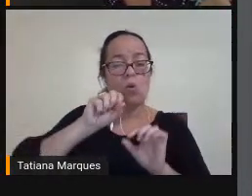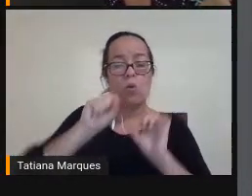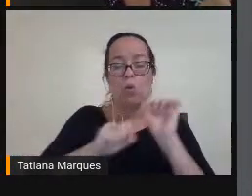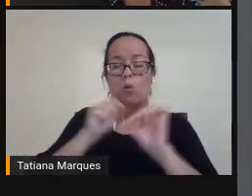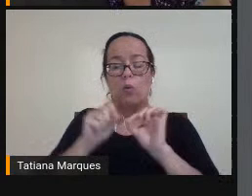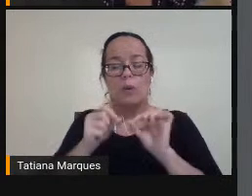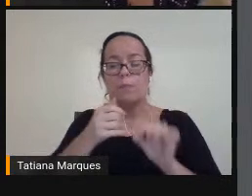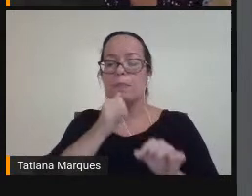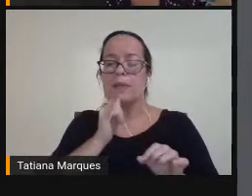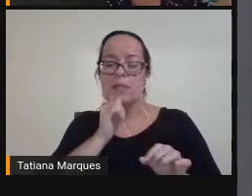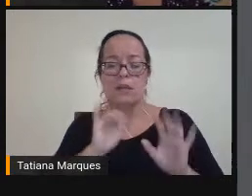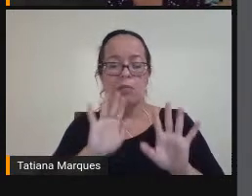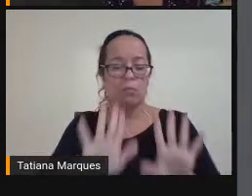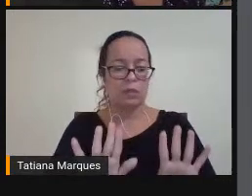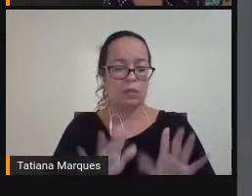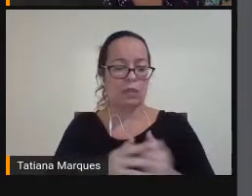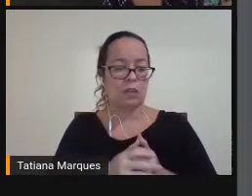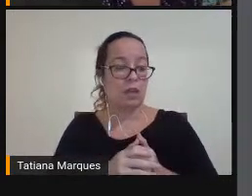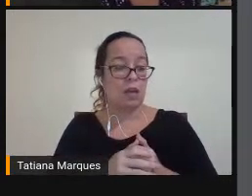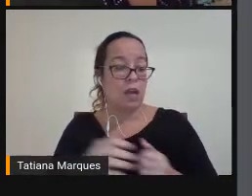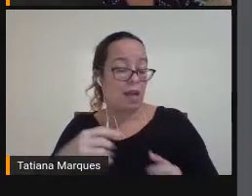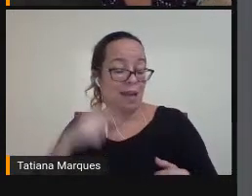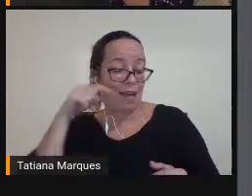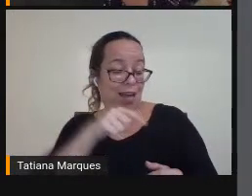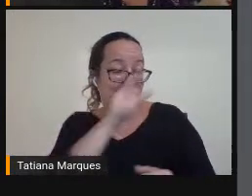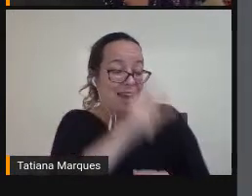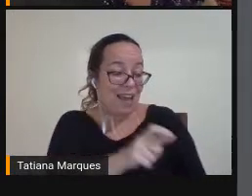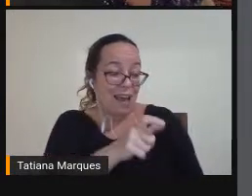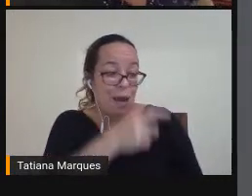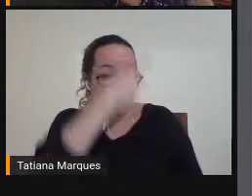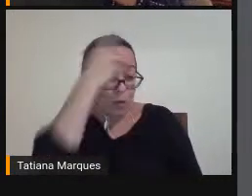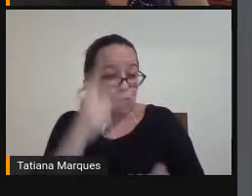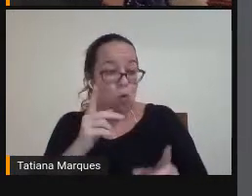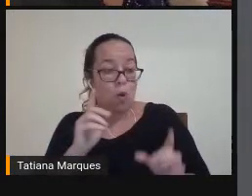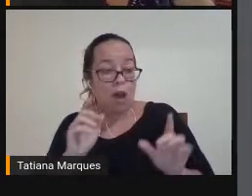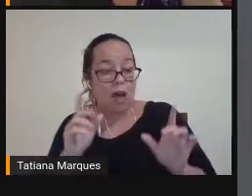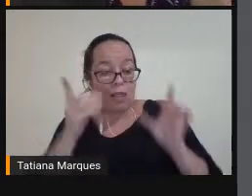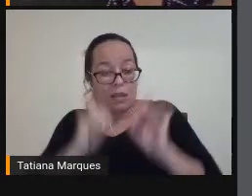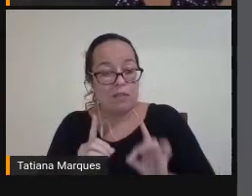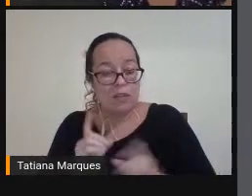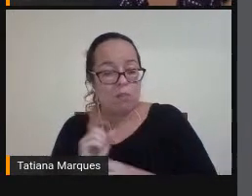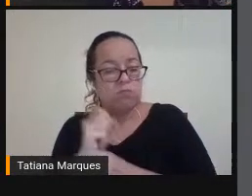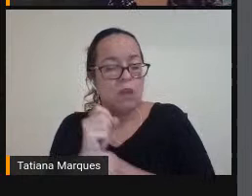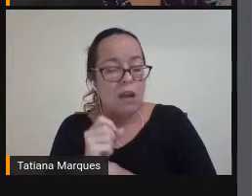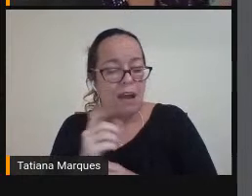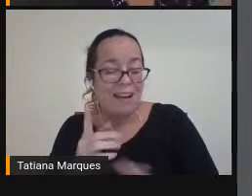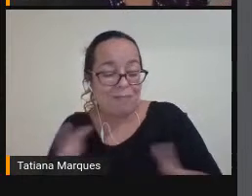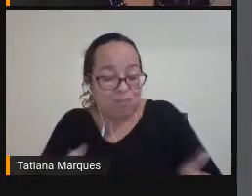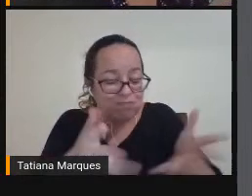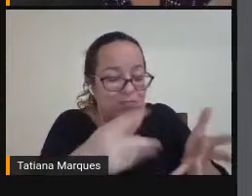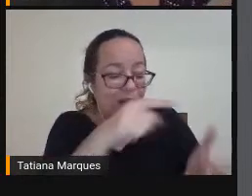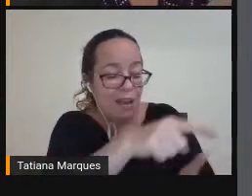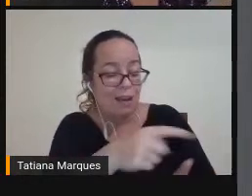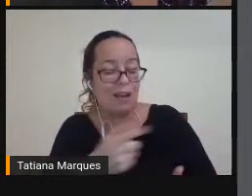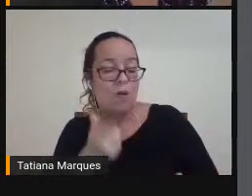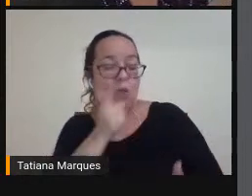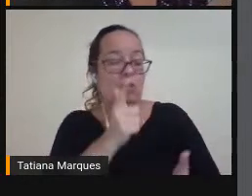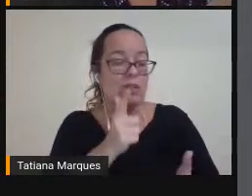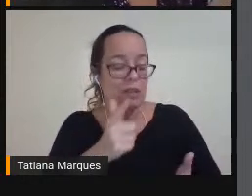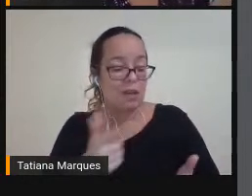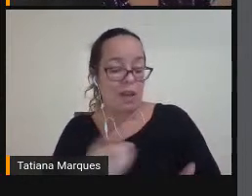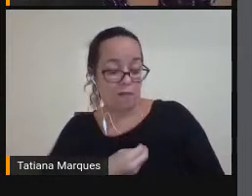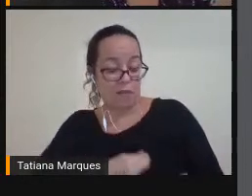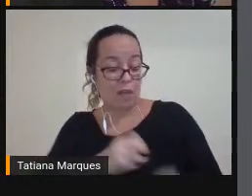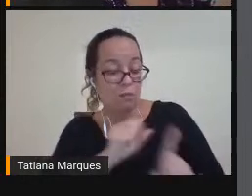Condições Dessa Participação Mas Nós Também Sabemos Que esses Sistemas